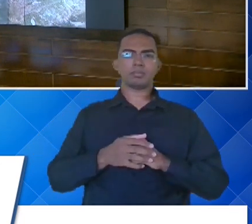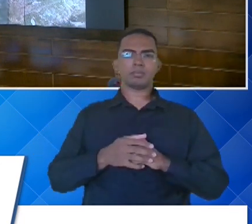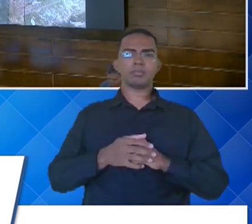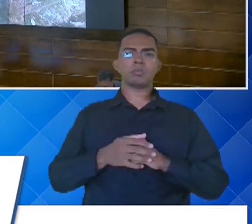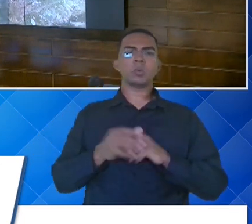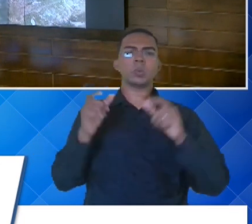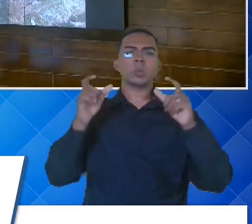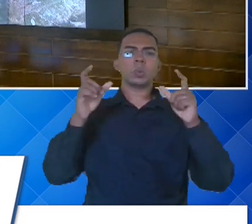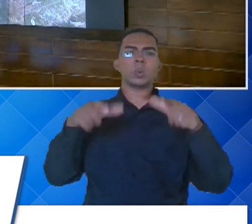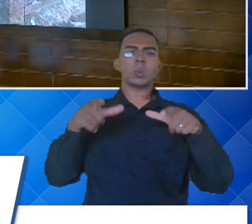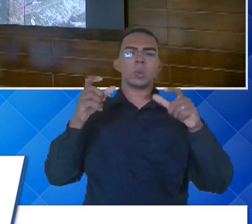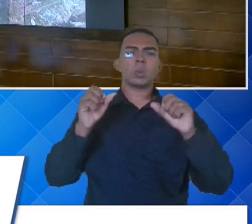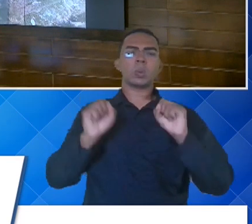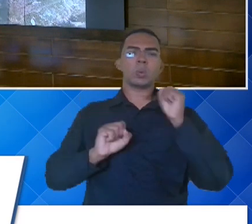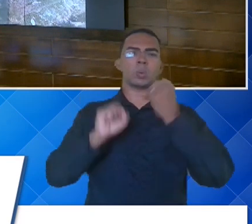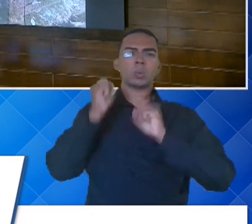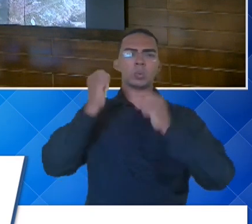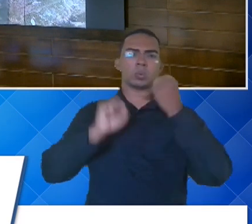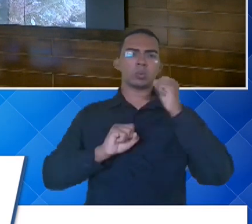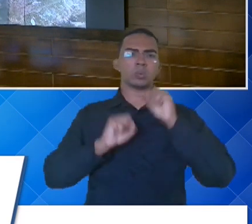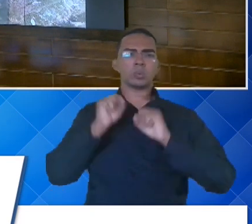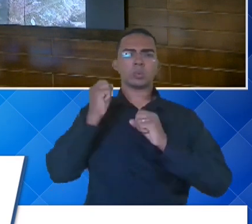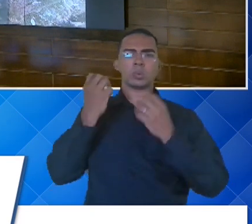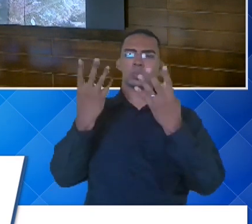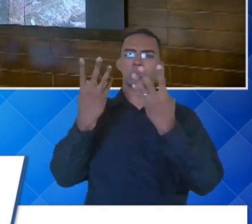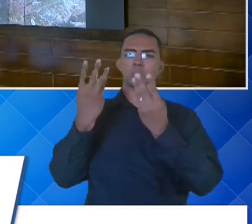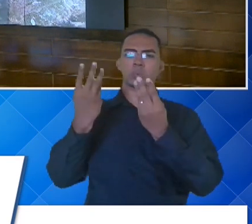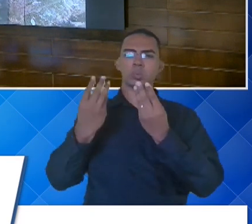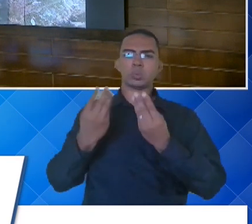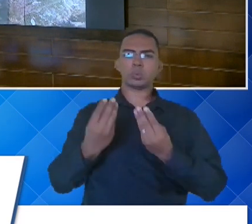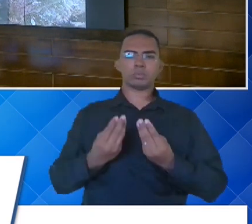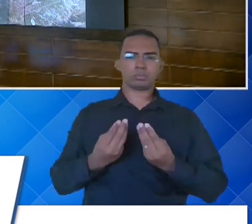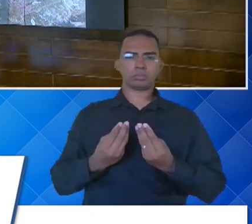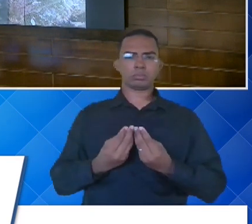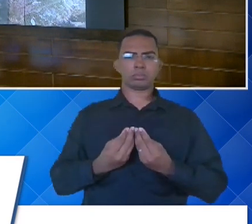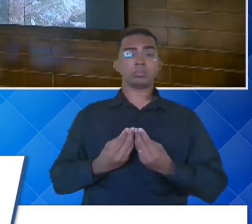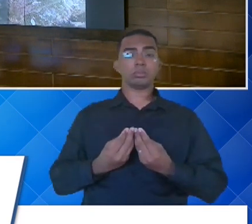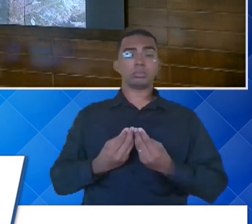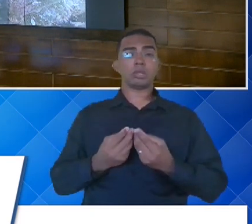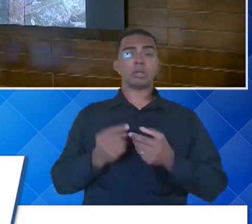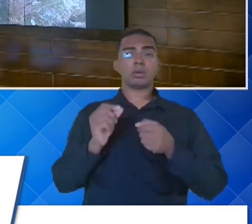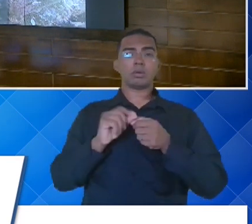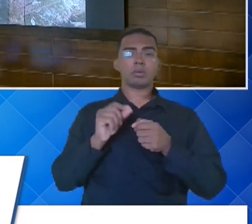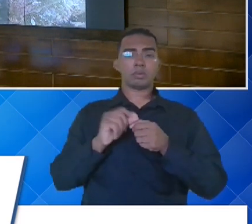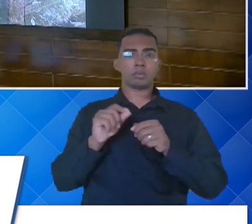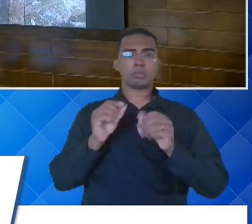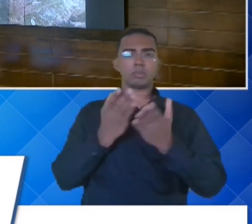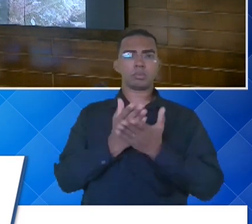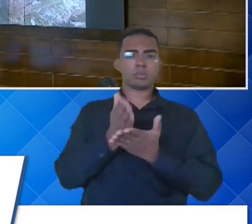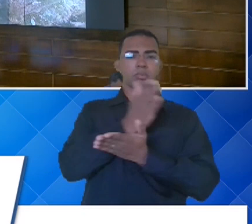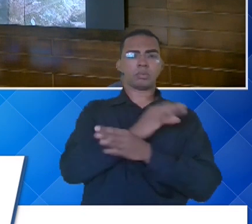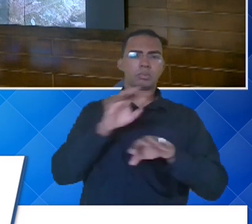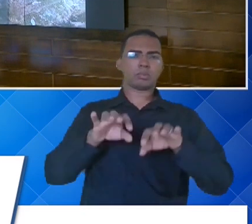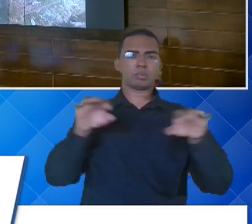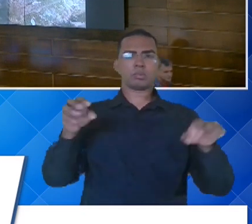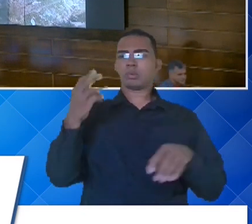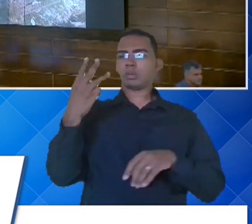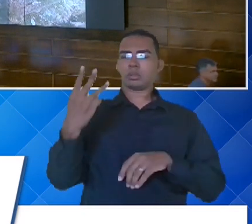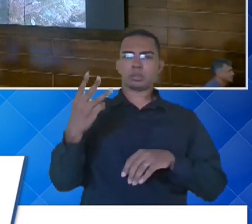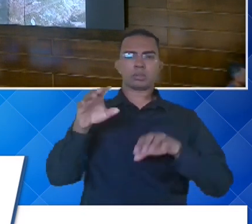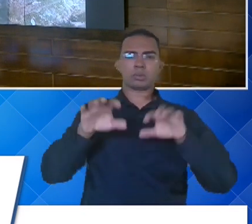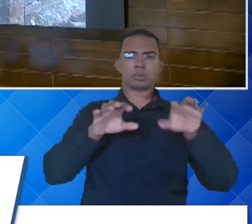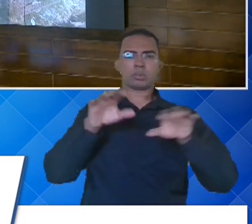usina de compostagem, onde é feita a separação em três esteiras com